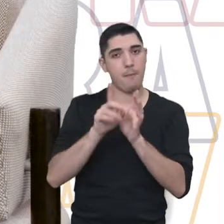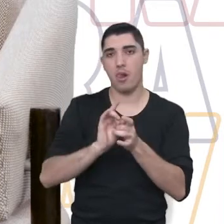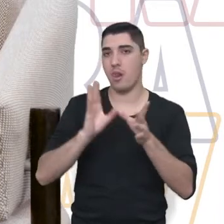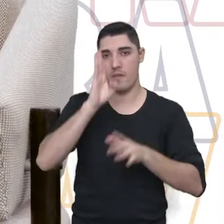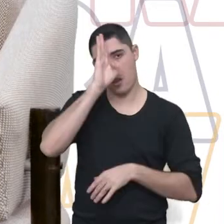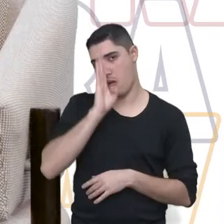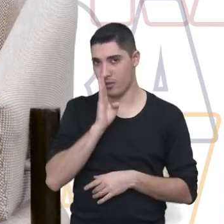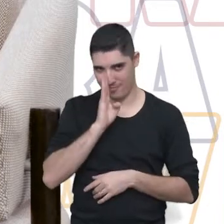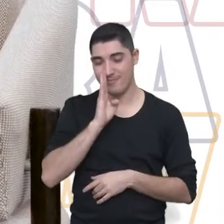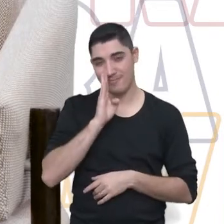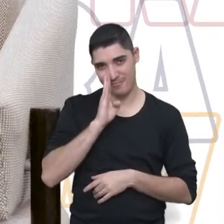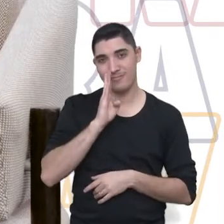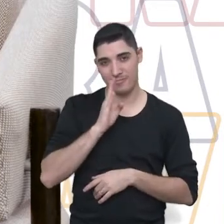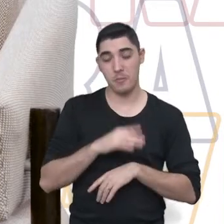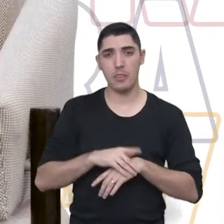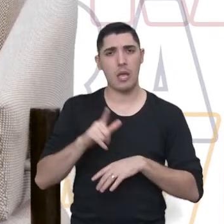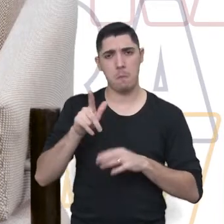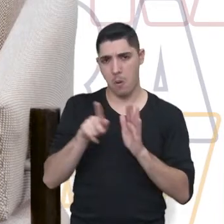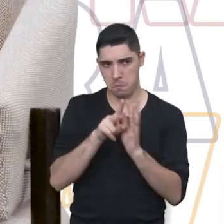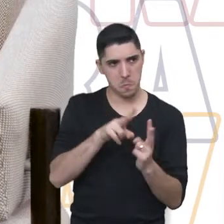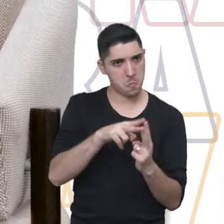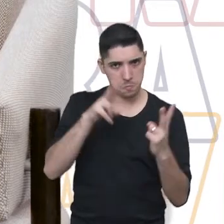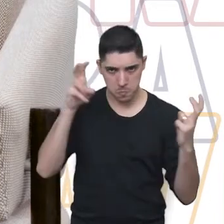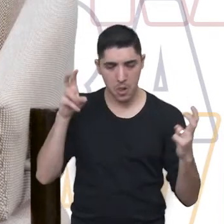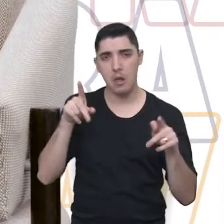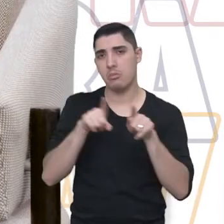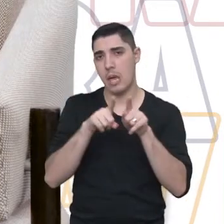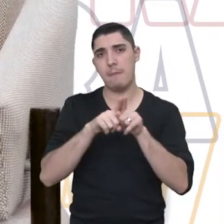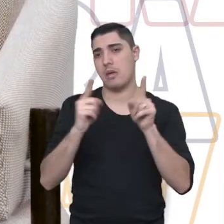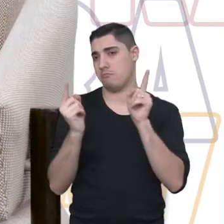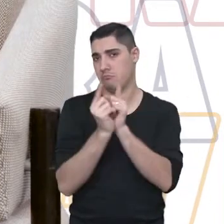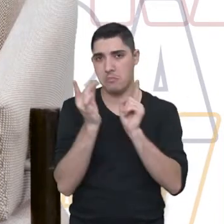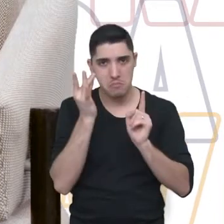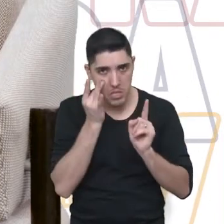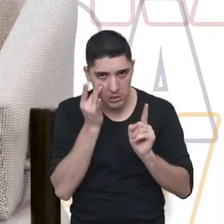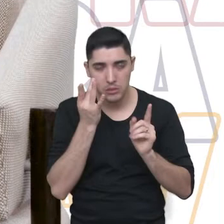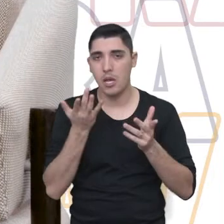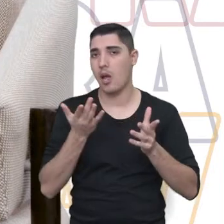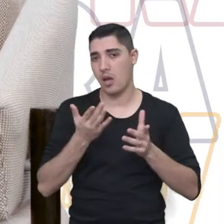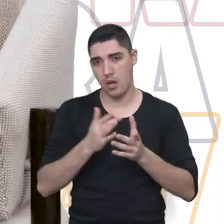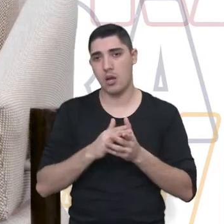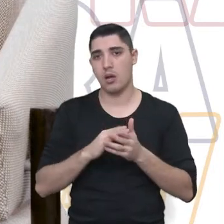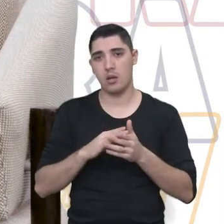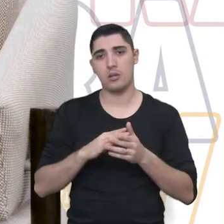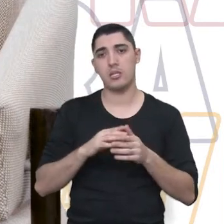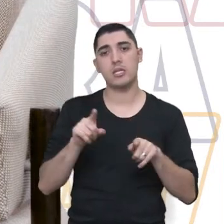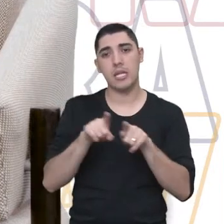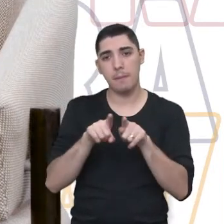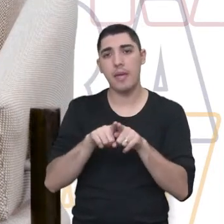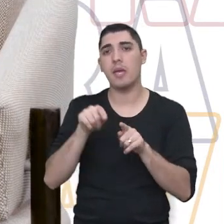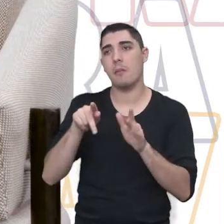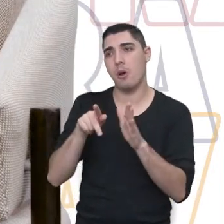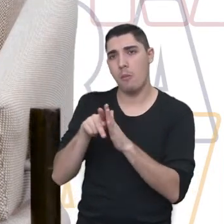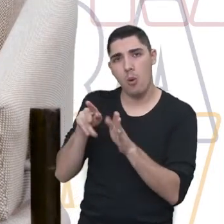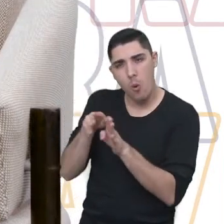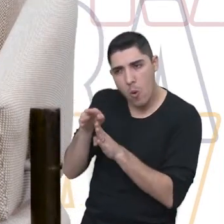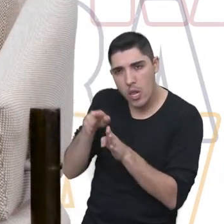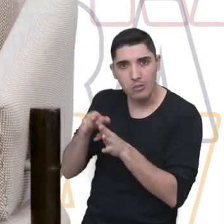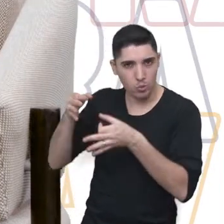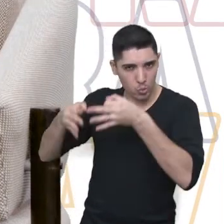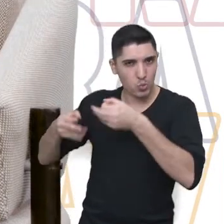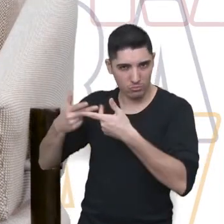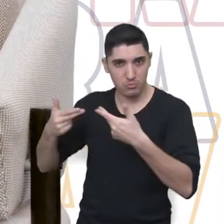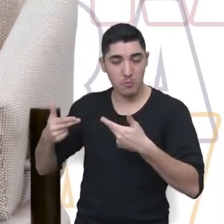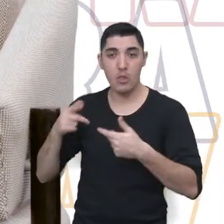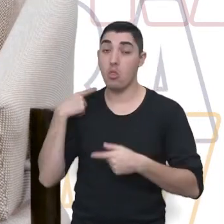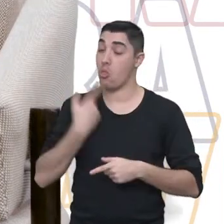totalmente gratuito, Tanto online, quanto presencial, quanto essa orientação jurídica,